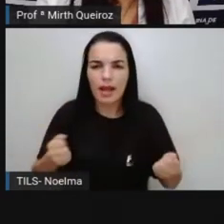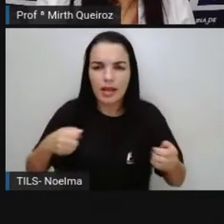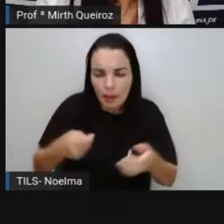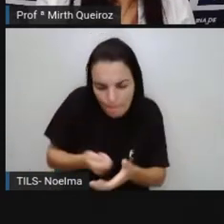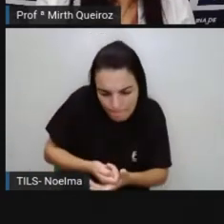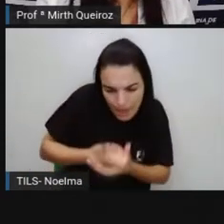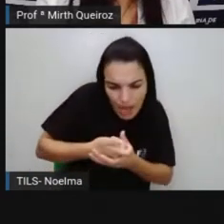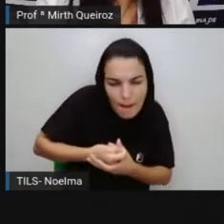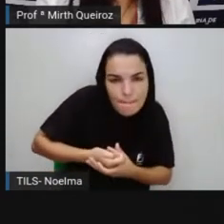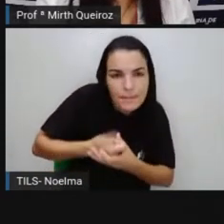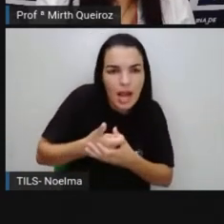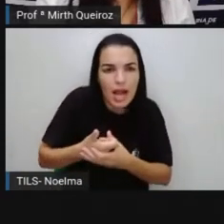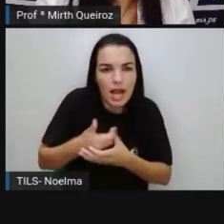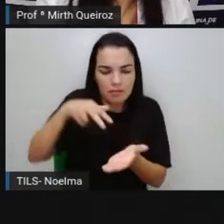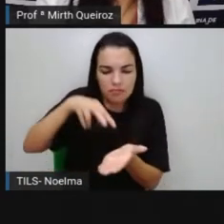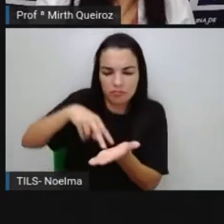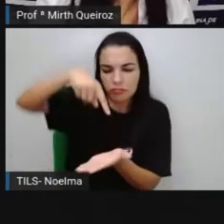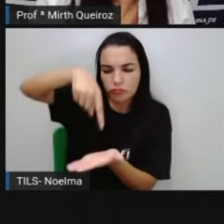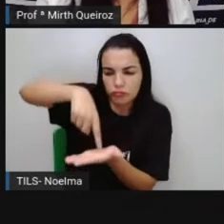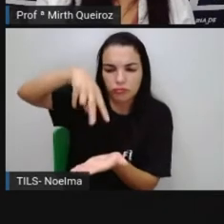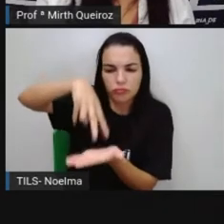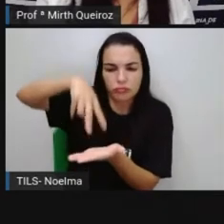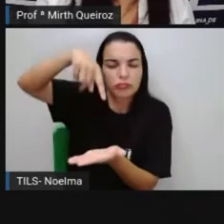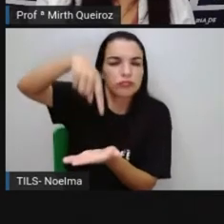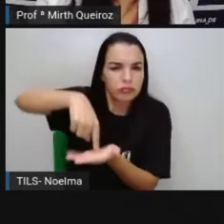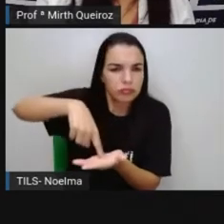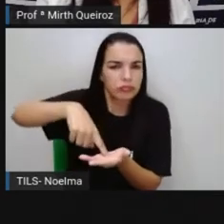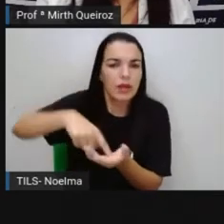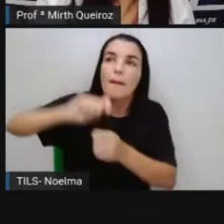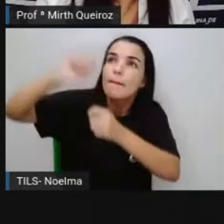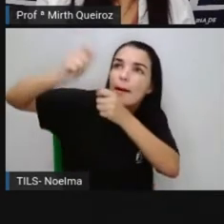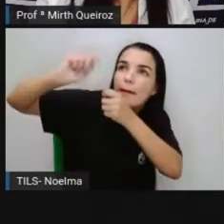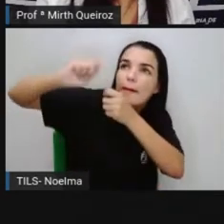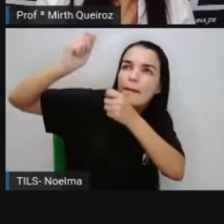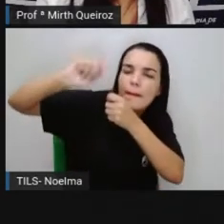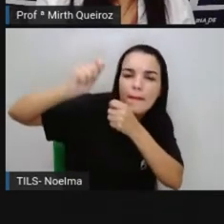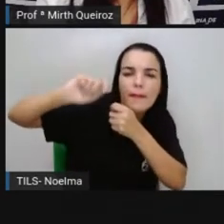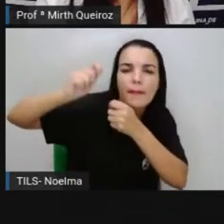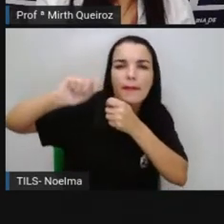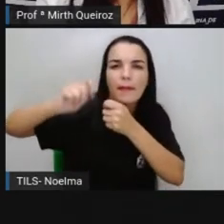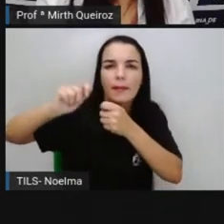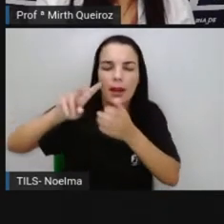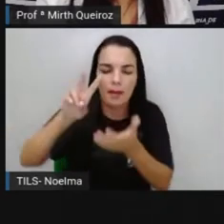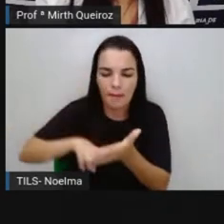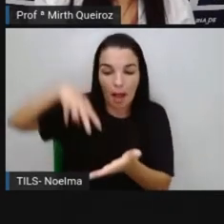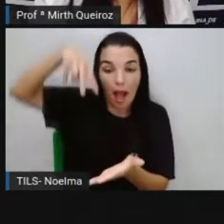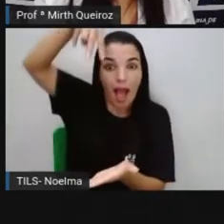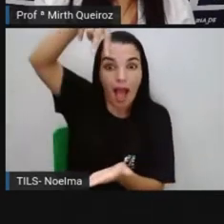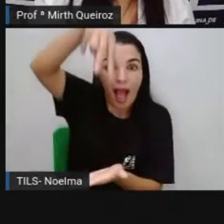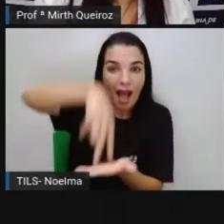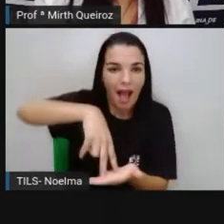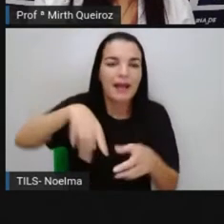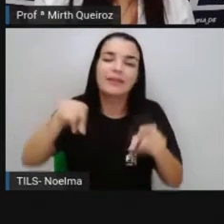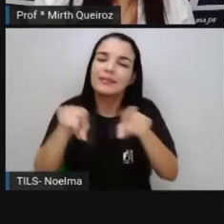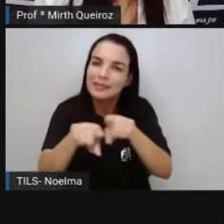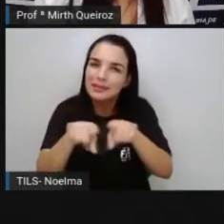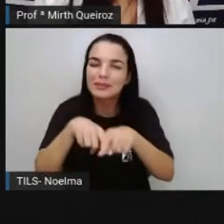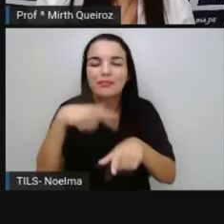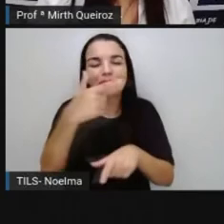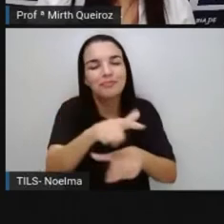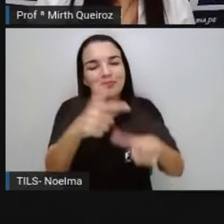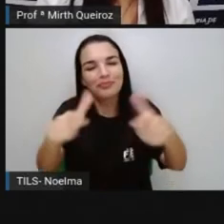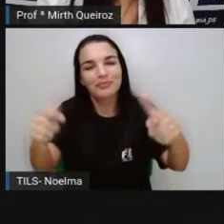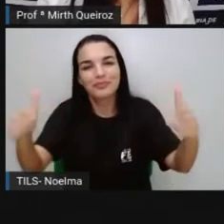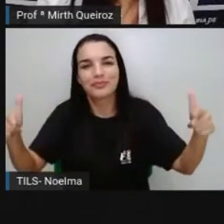gude, pulando amarelinha, soltando pipa, pulando carniça e muito mais.